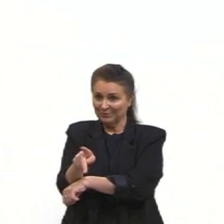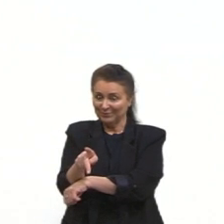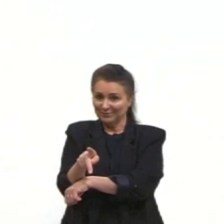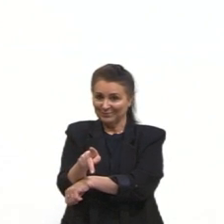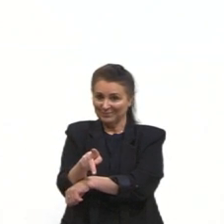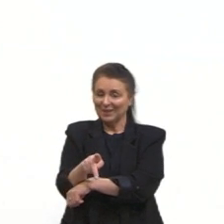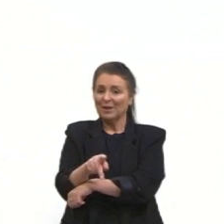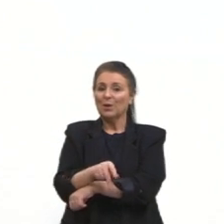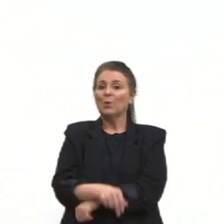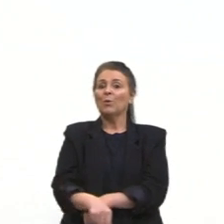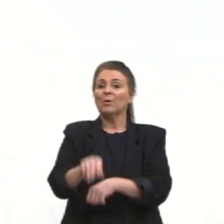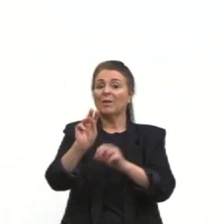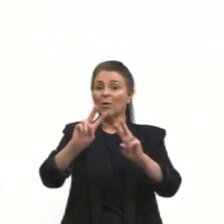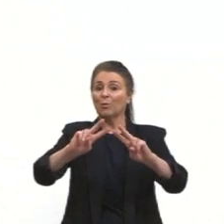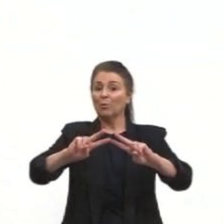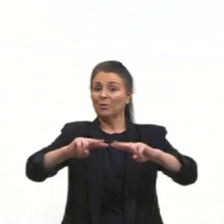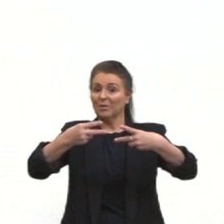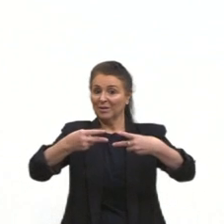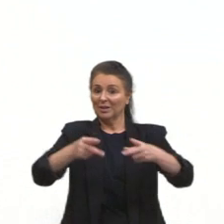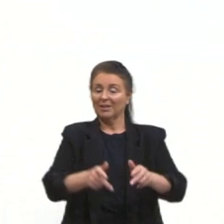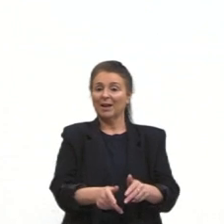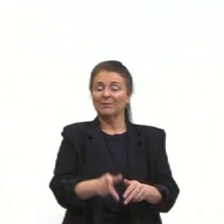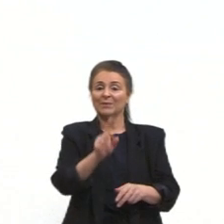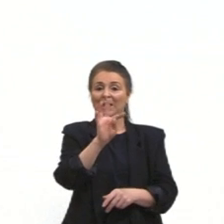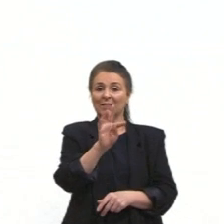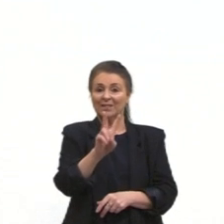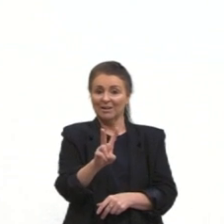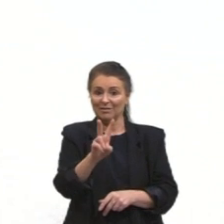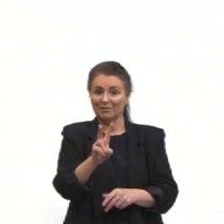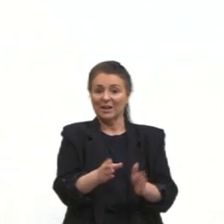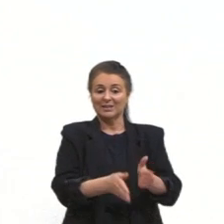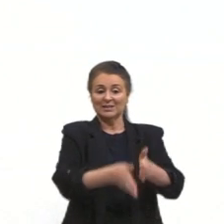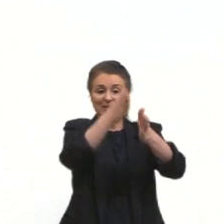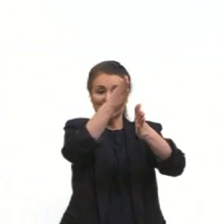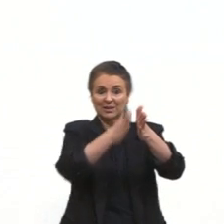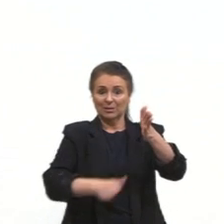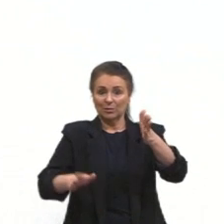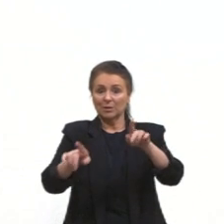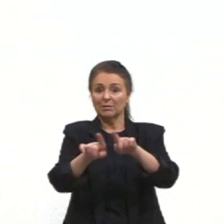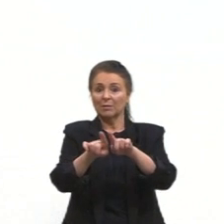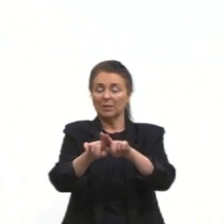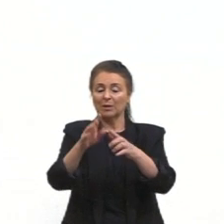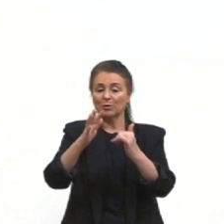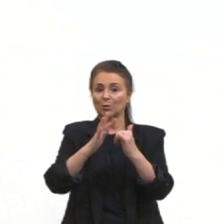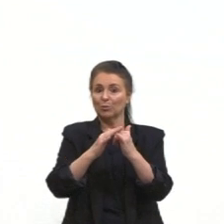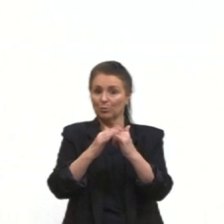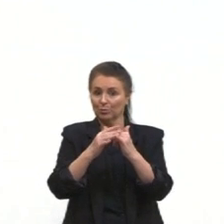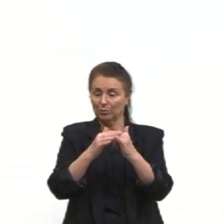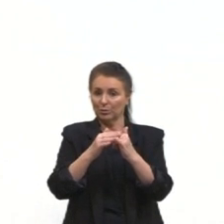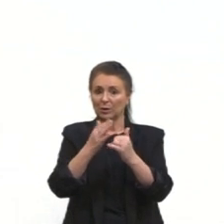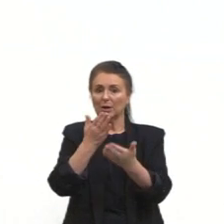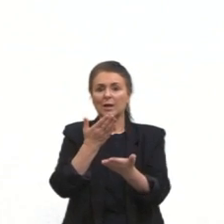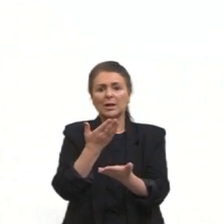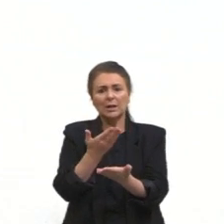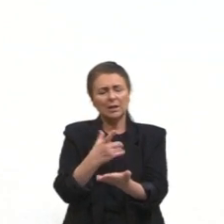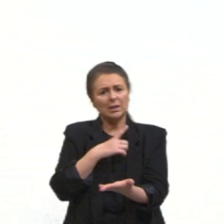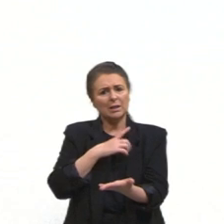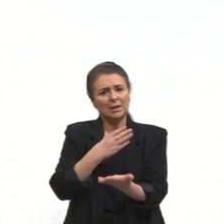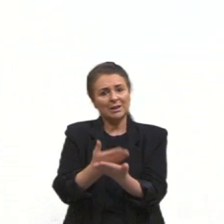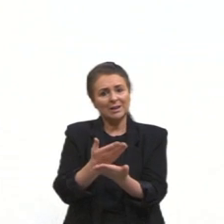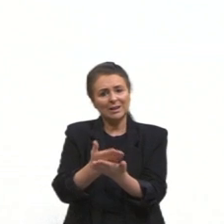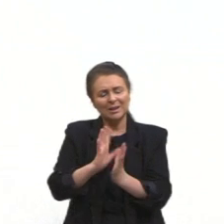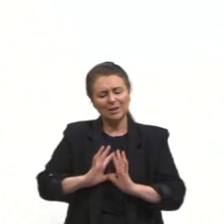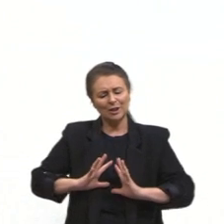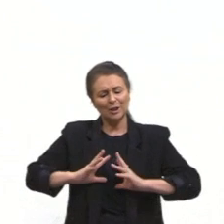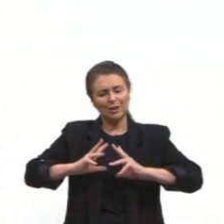nosso link lá da TV Seduc, o nosso espaço no YouTube, onde todas as nossas aulas estão